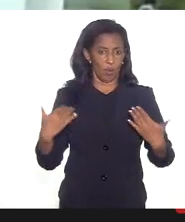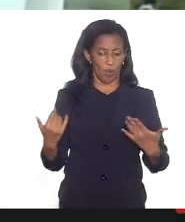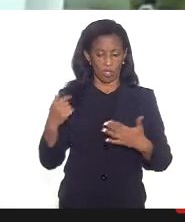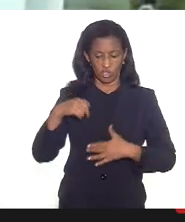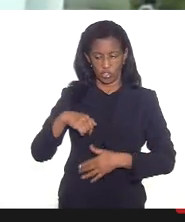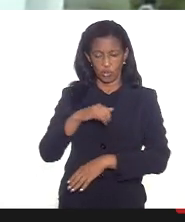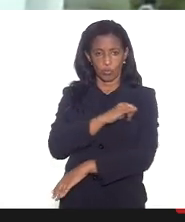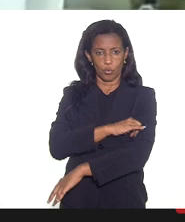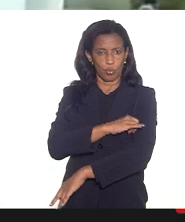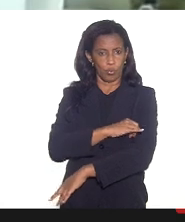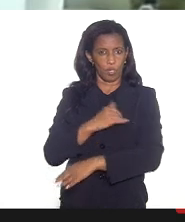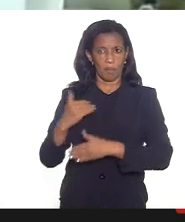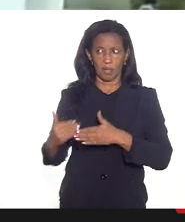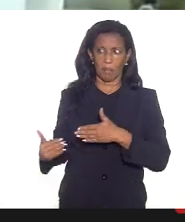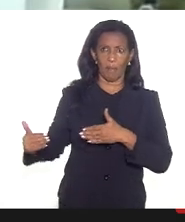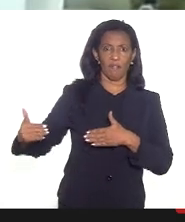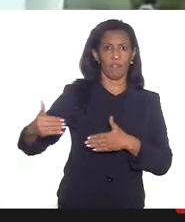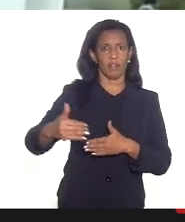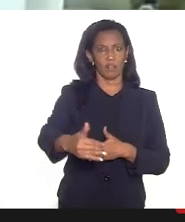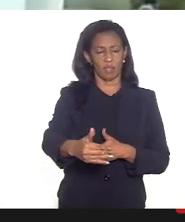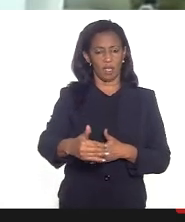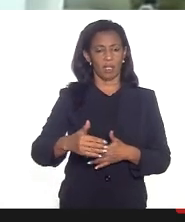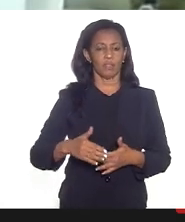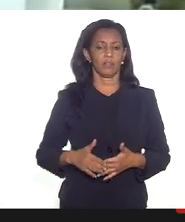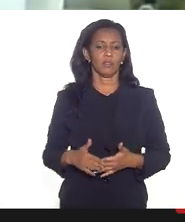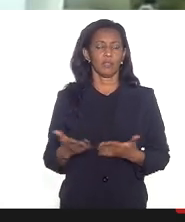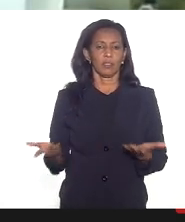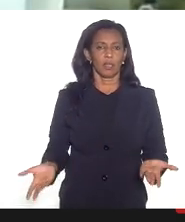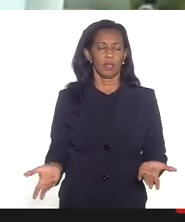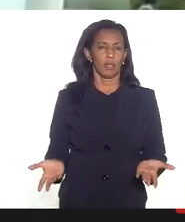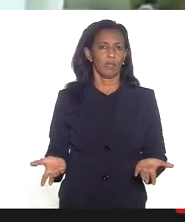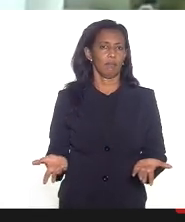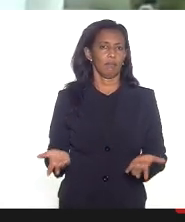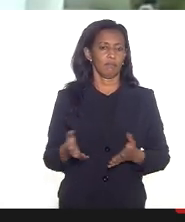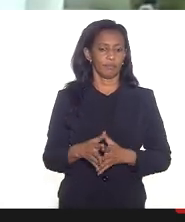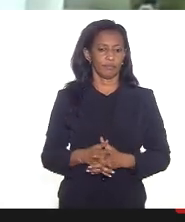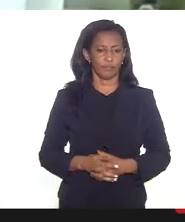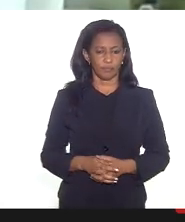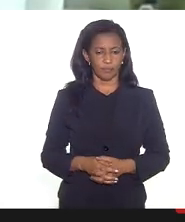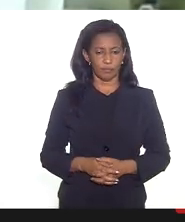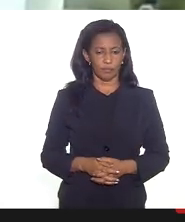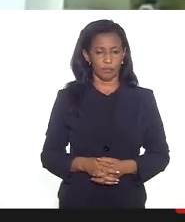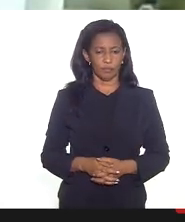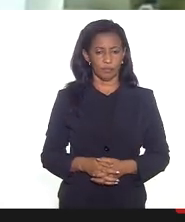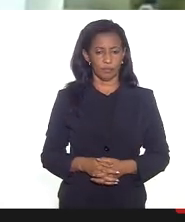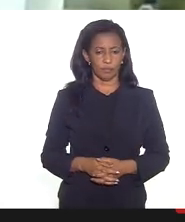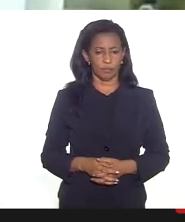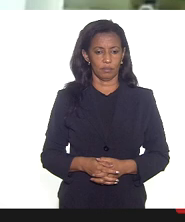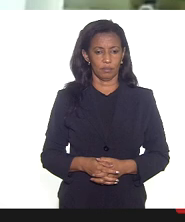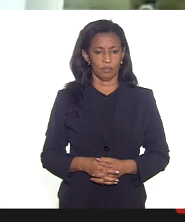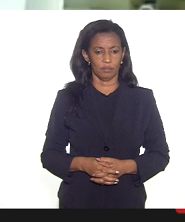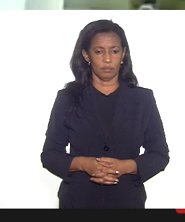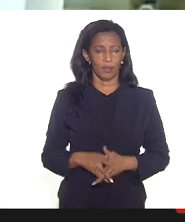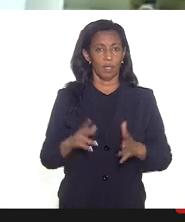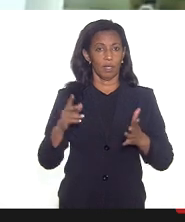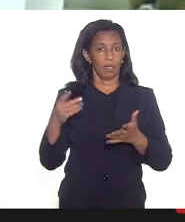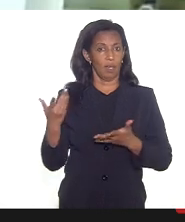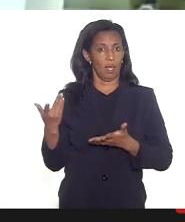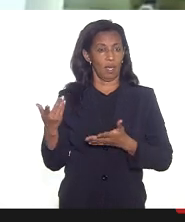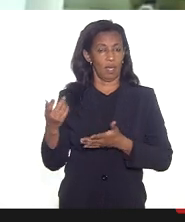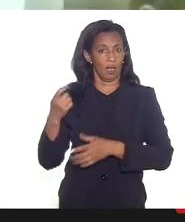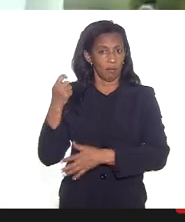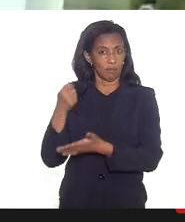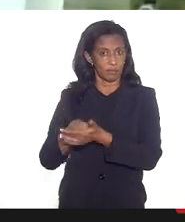no Rio está mais avançado mais adiantado na efetivação da vacinação